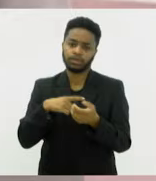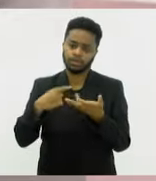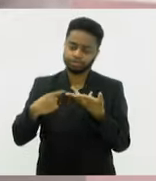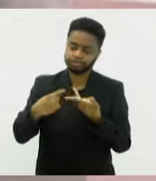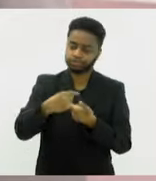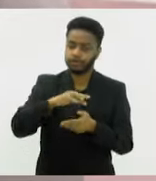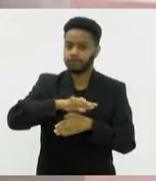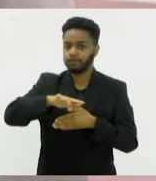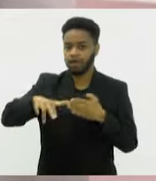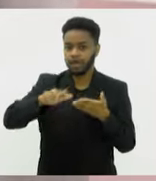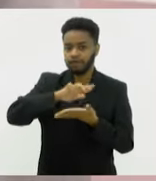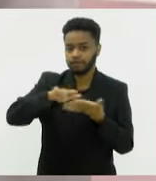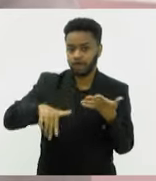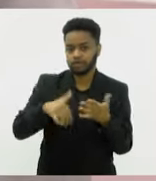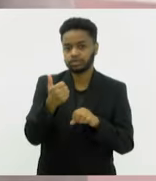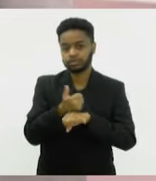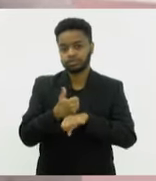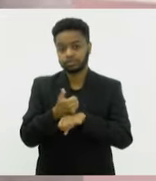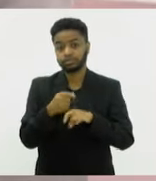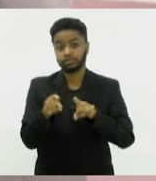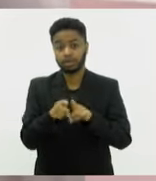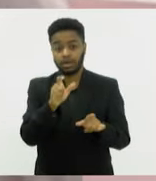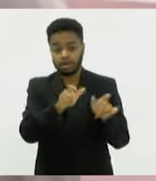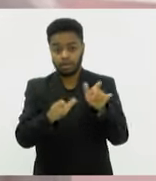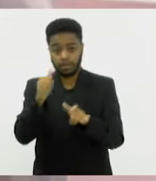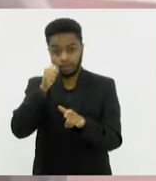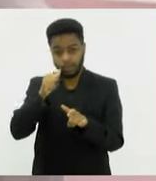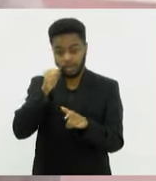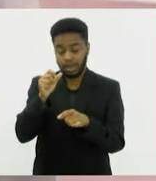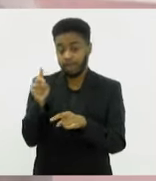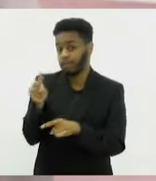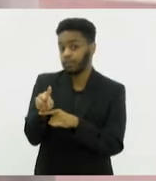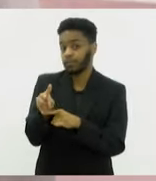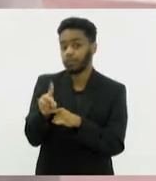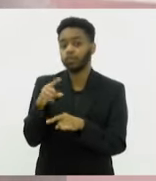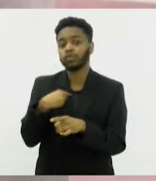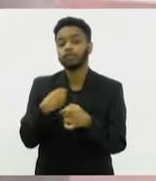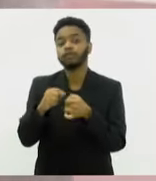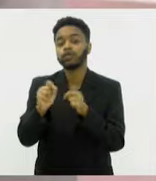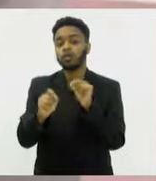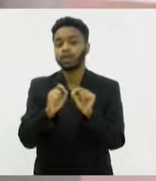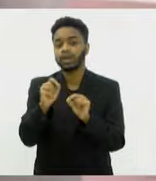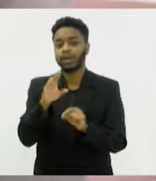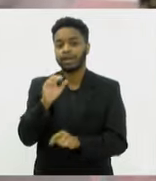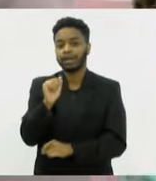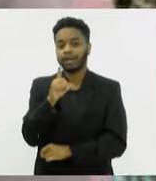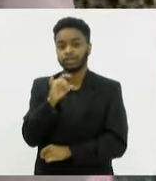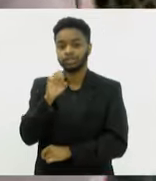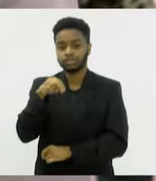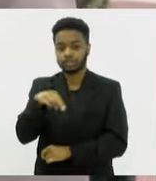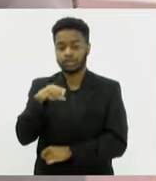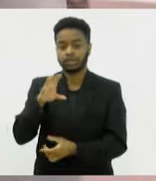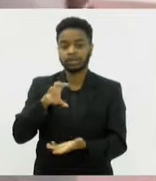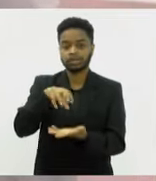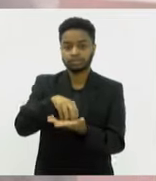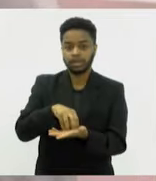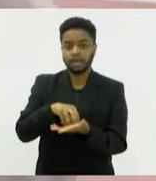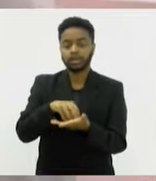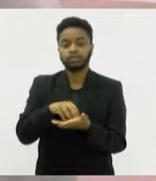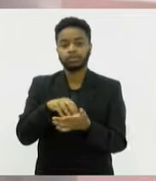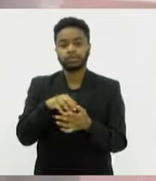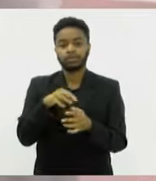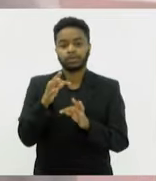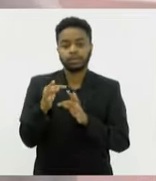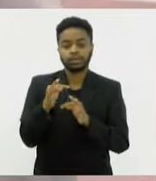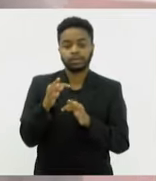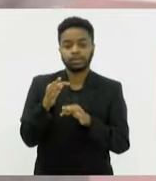vários segmentos. E essas mulheres emprestaram. O que a gente foi fazer nesse CADIN? Que é o centro de adestramento da Ilha da Marambaia, onde nós